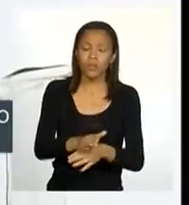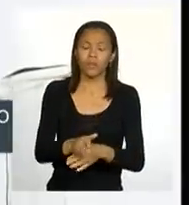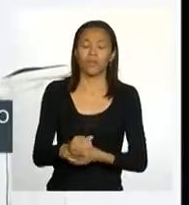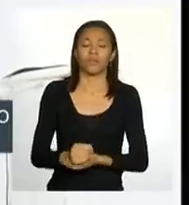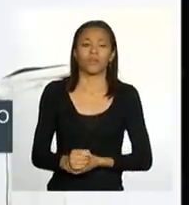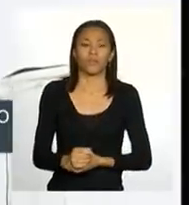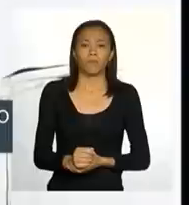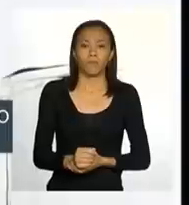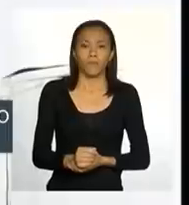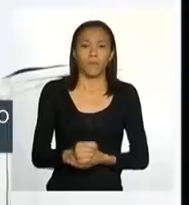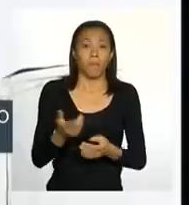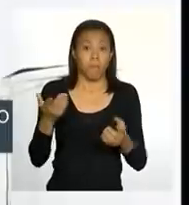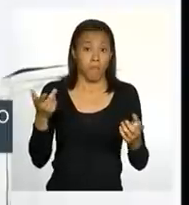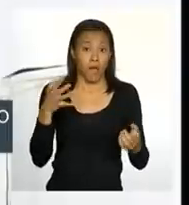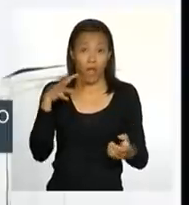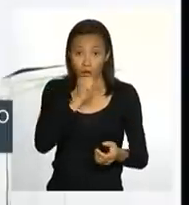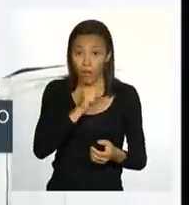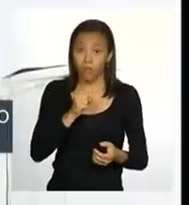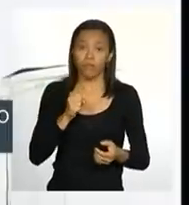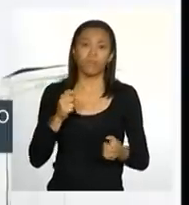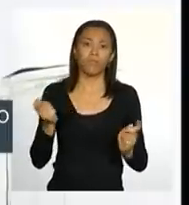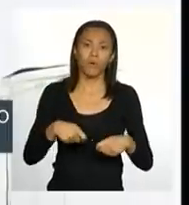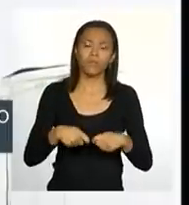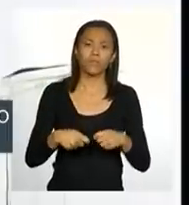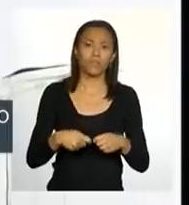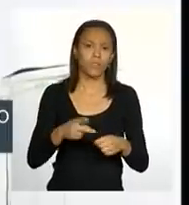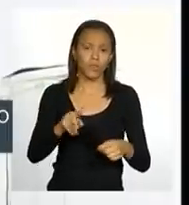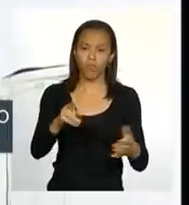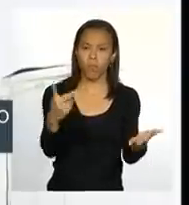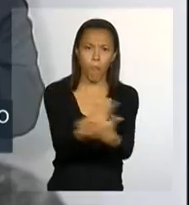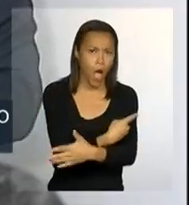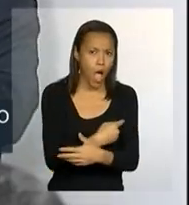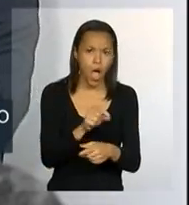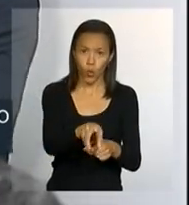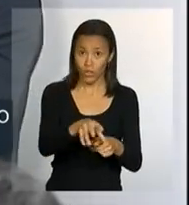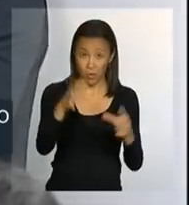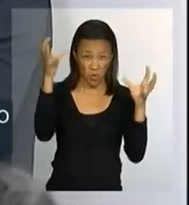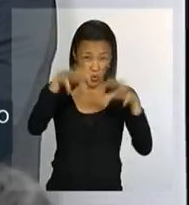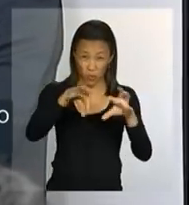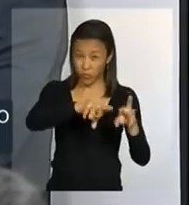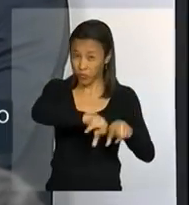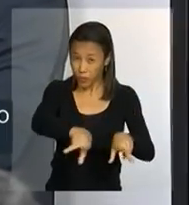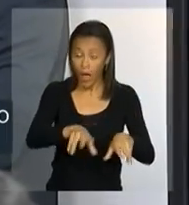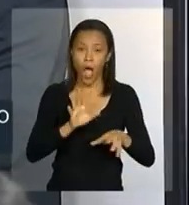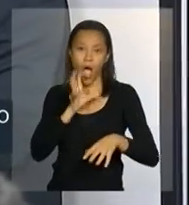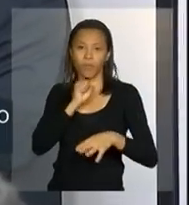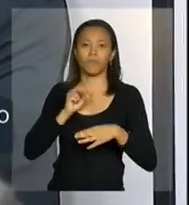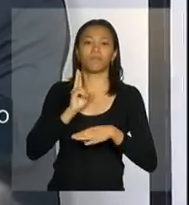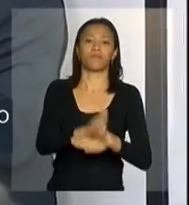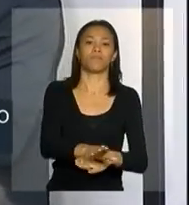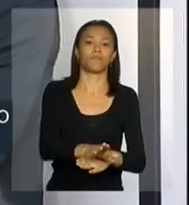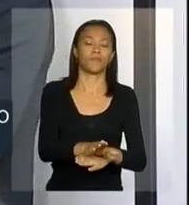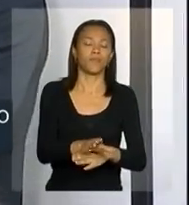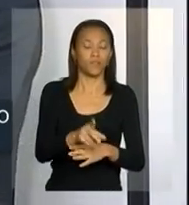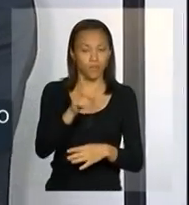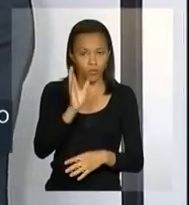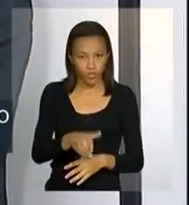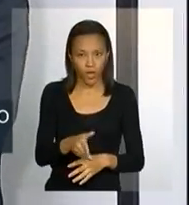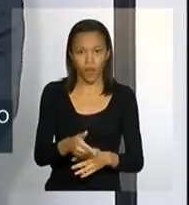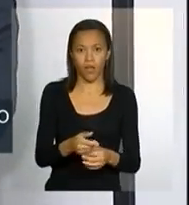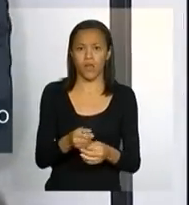mais célere após a ocorrência dos eventos extremos. Então, foram feitos